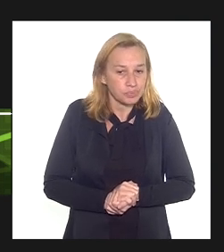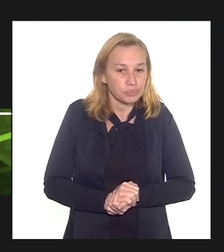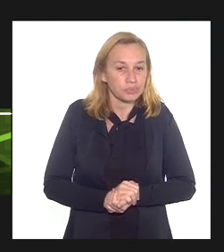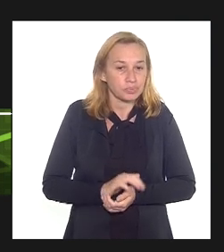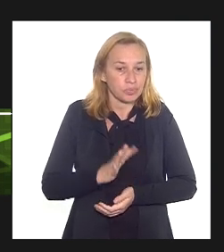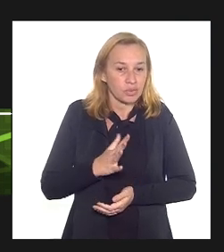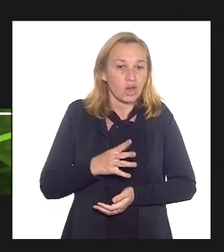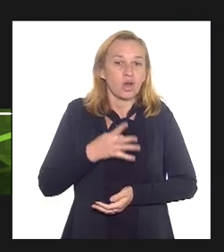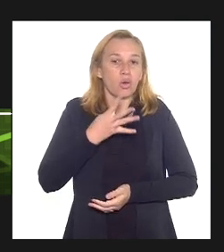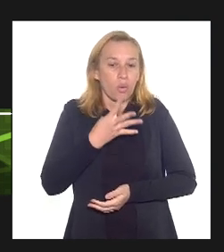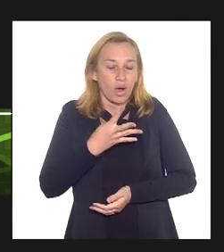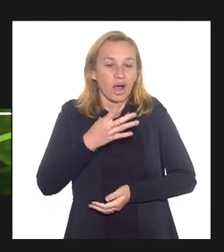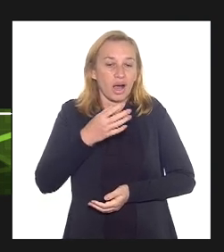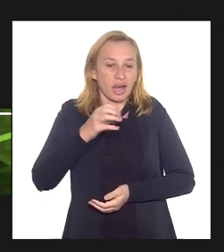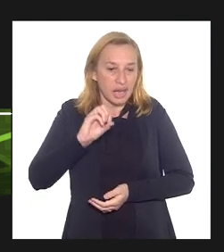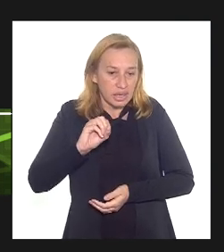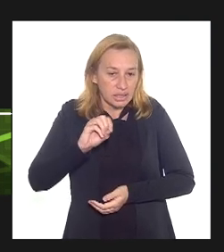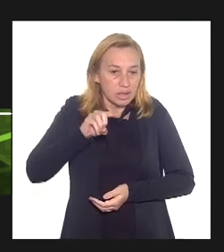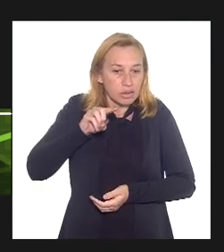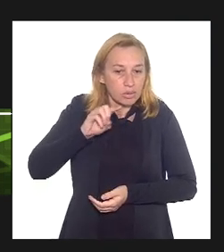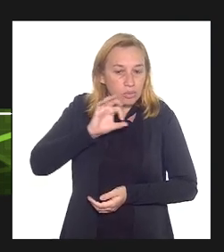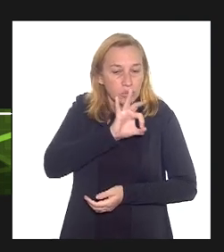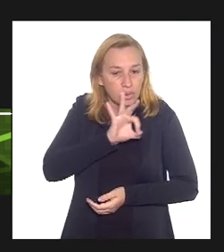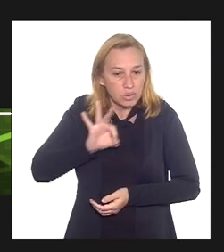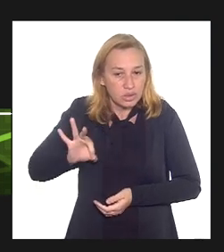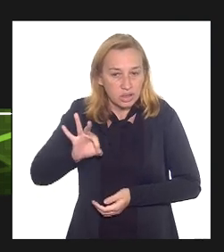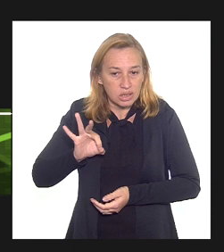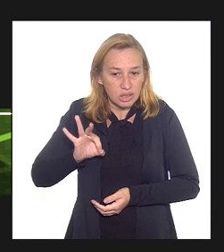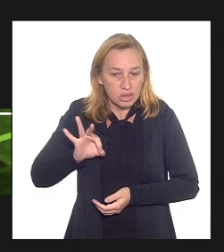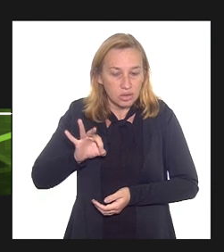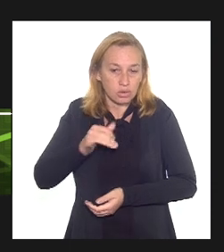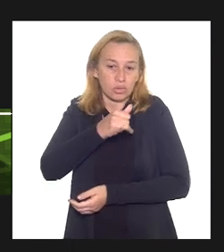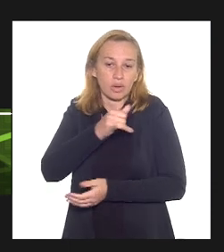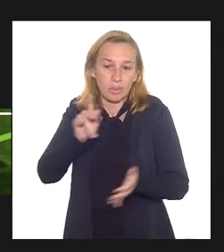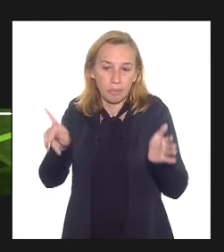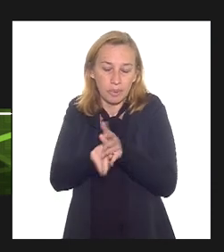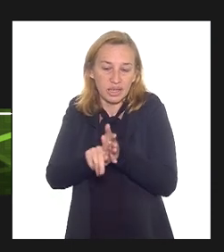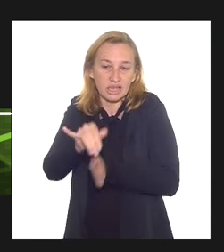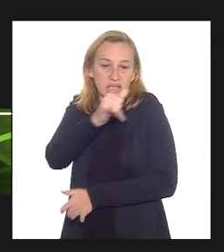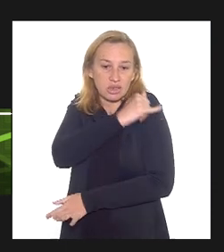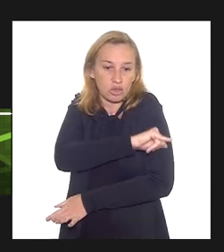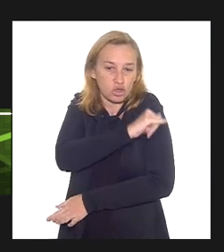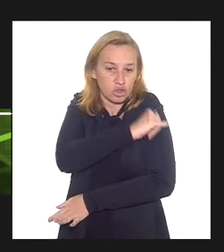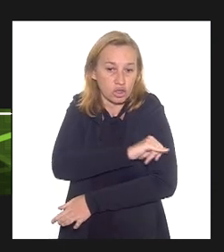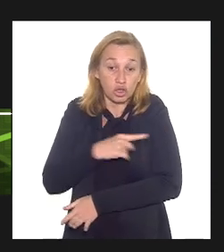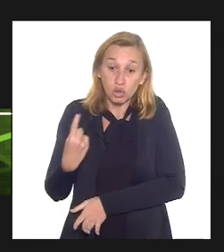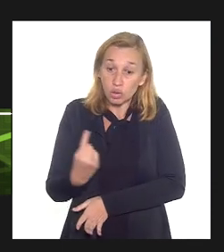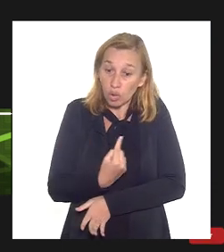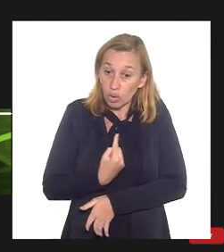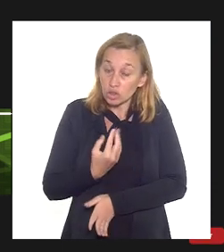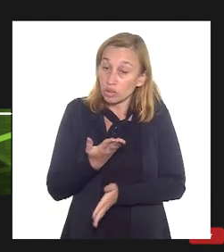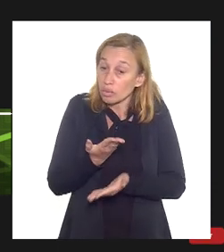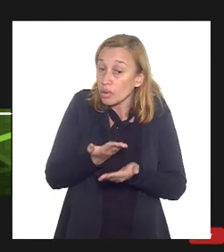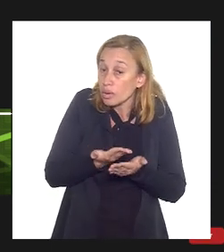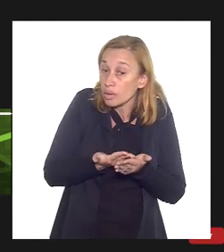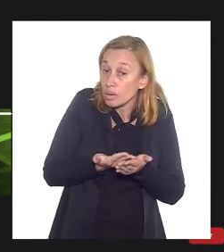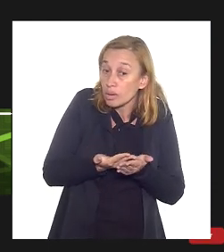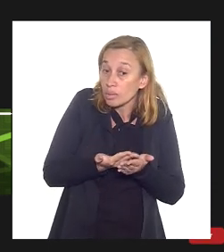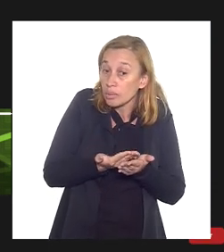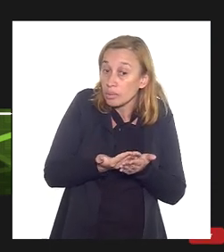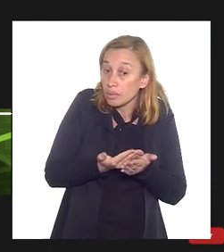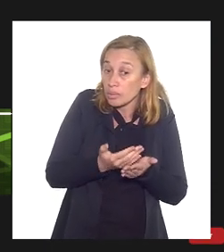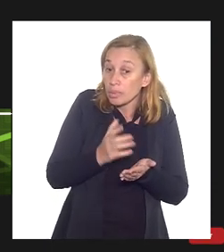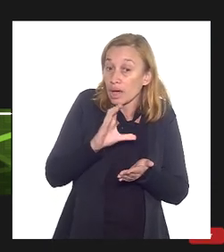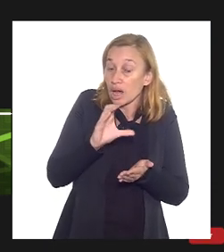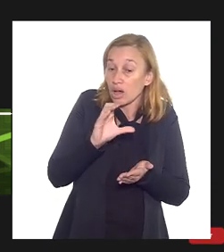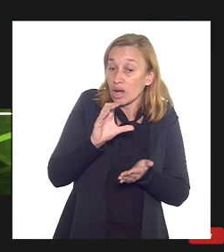40% seria do Rio de Janeiro então nós estamos perdendo a lei Candir